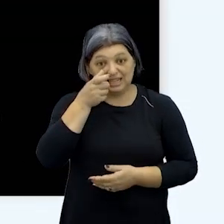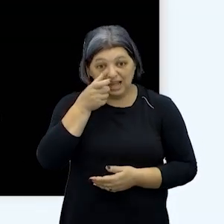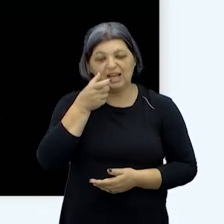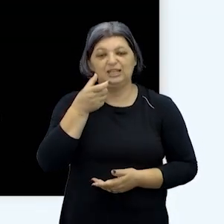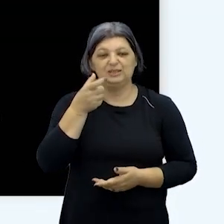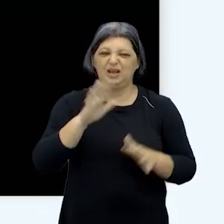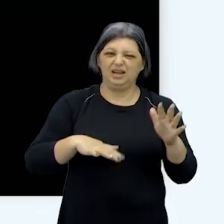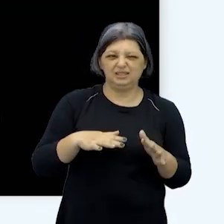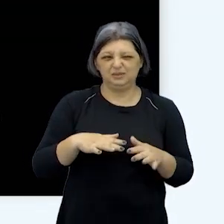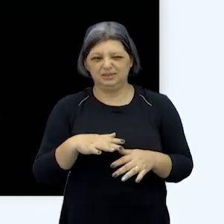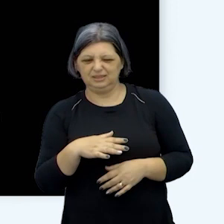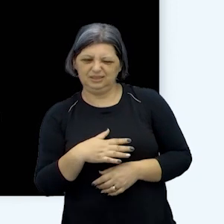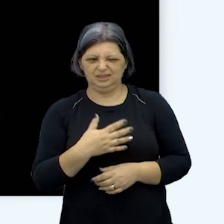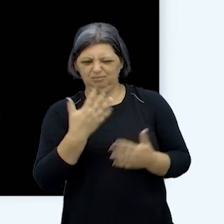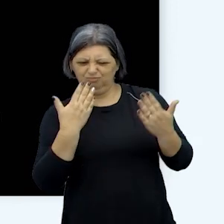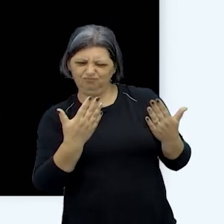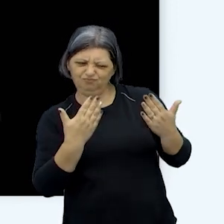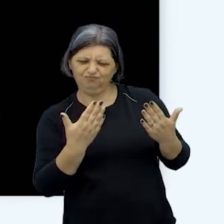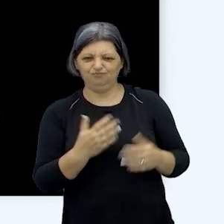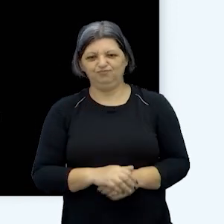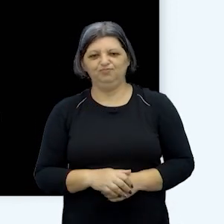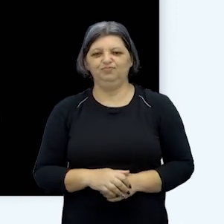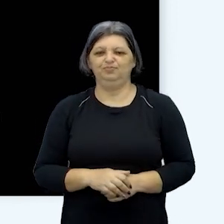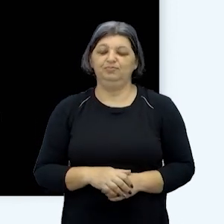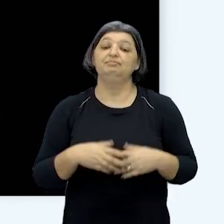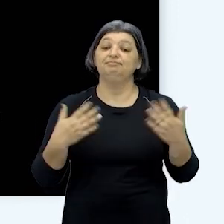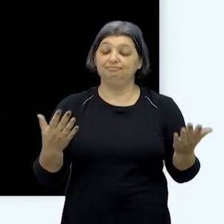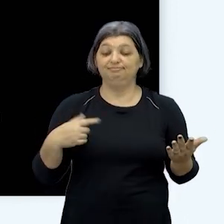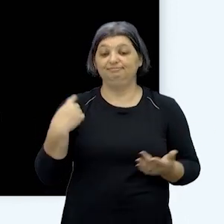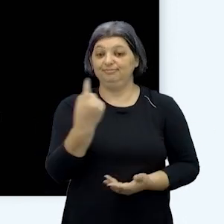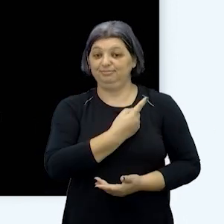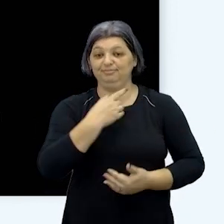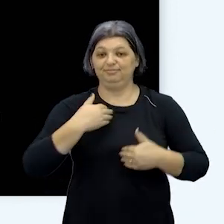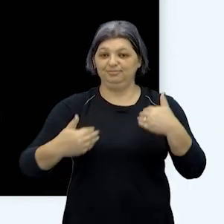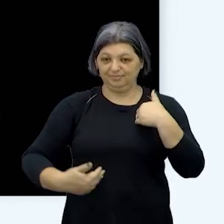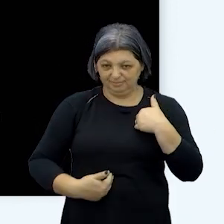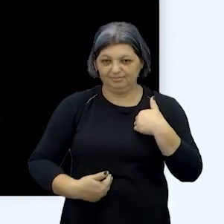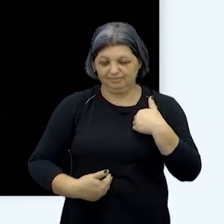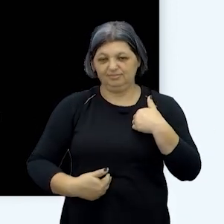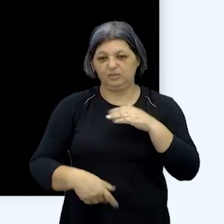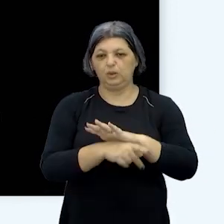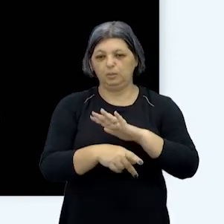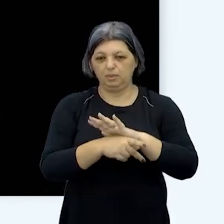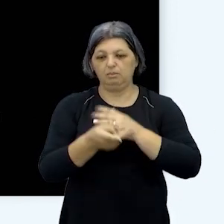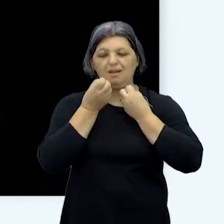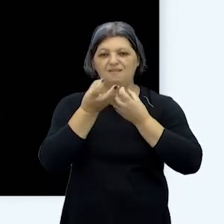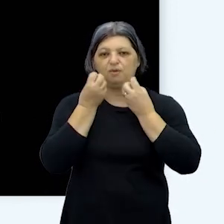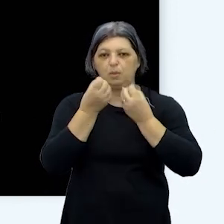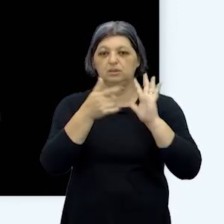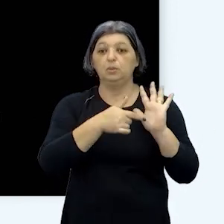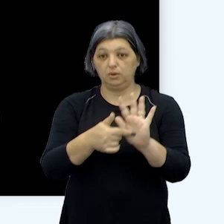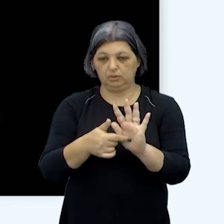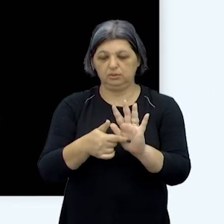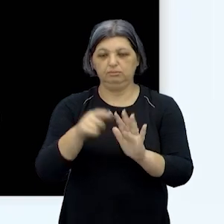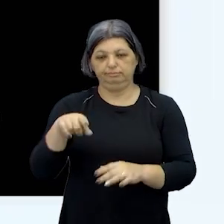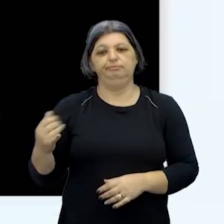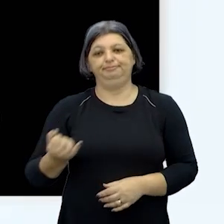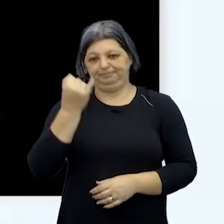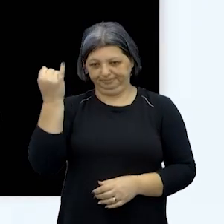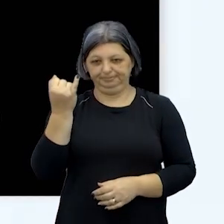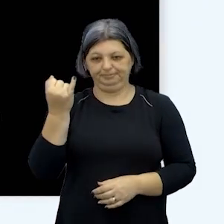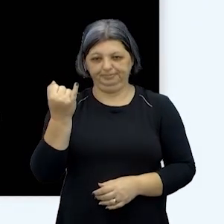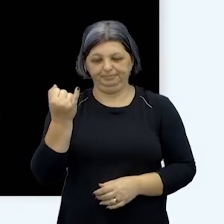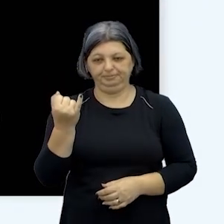desconfiado de repente enfim nosso corpo é um centro de informações é um importante